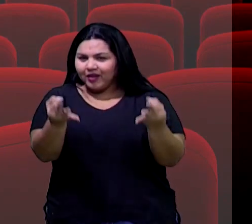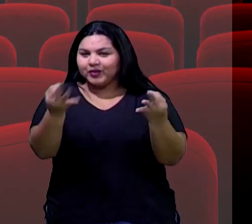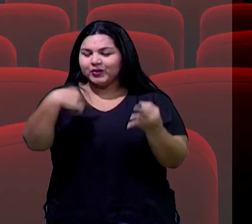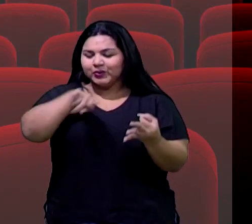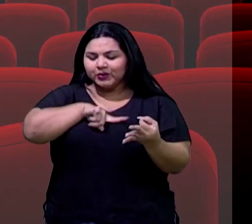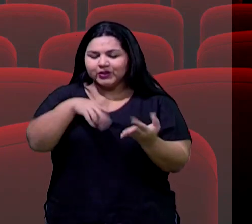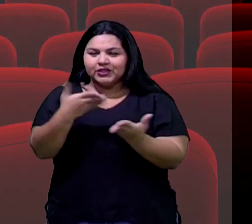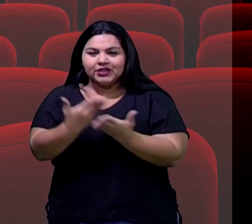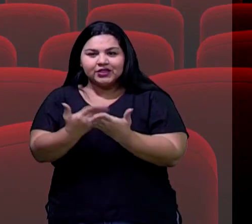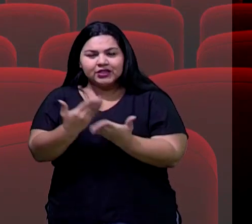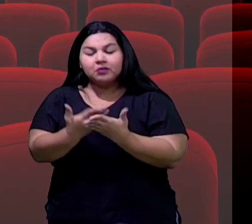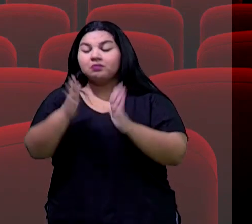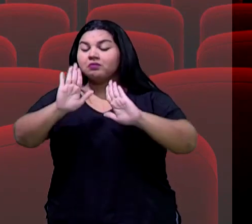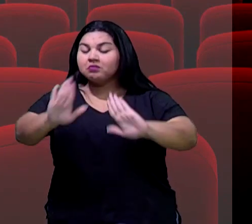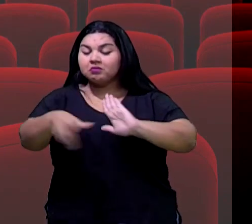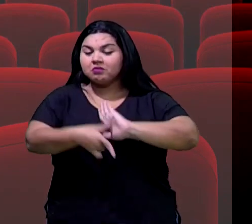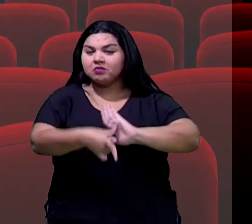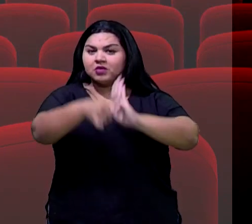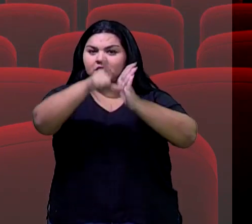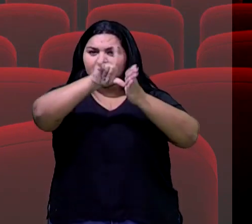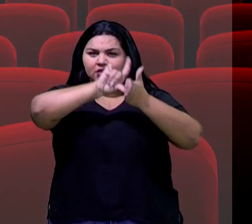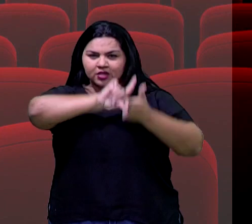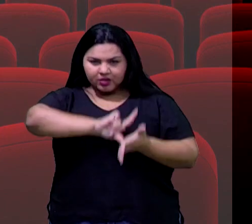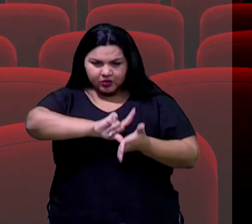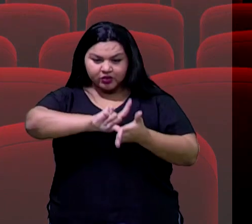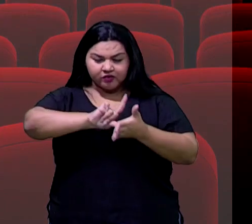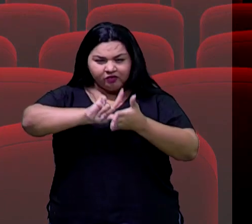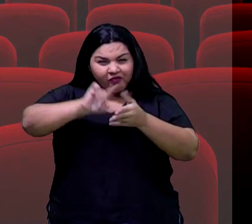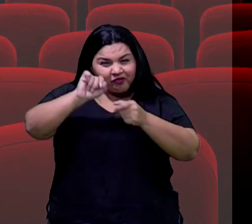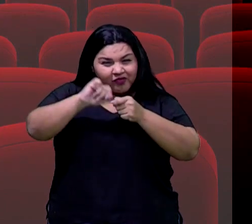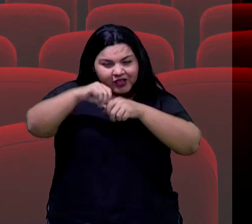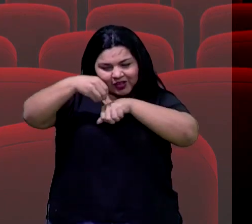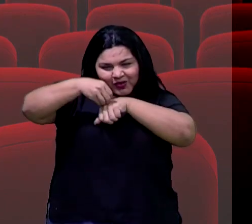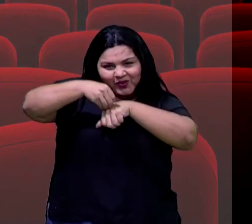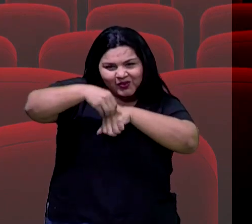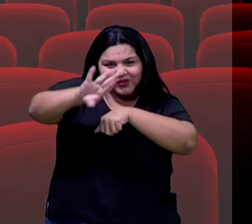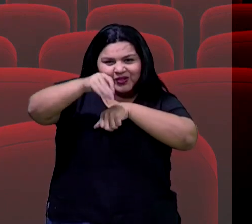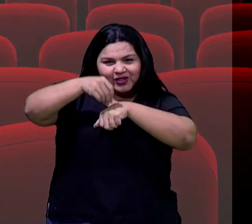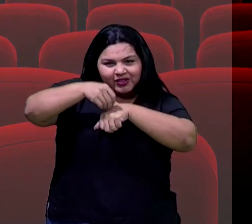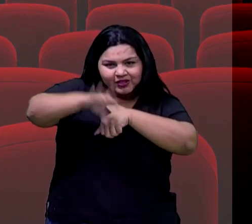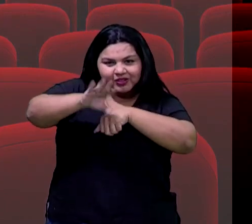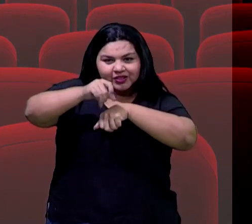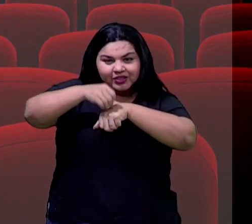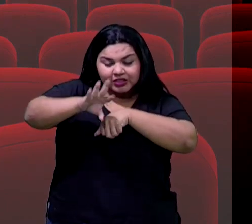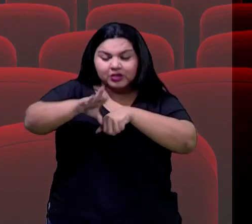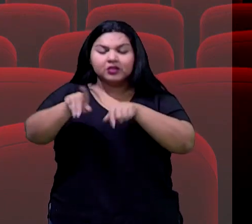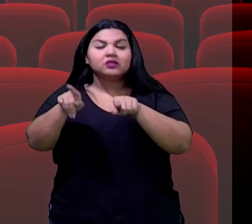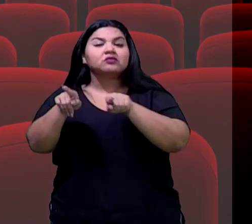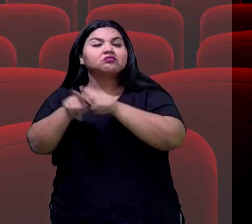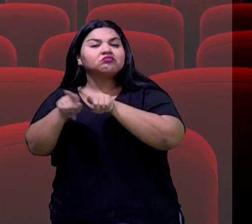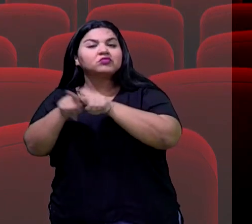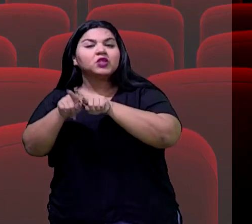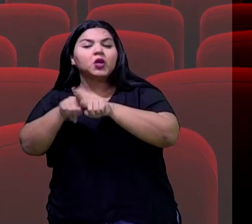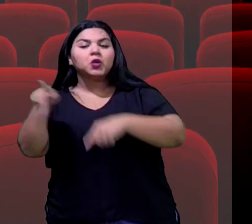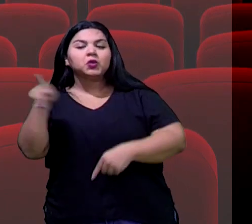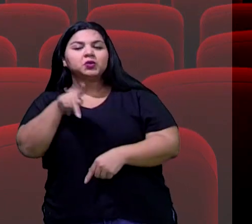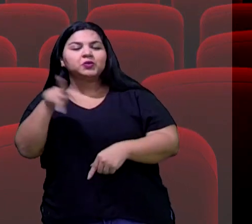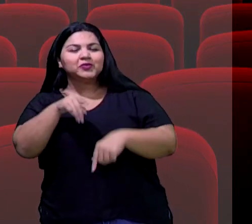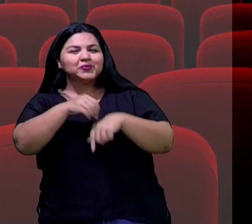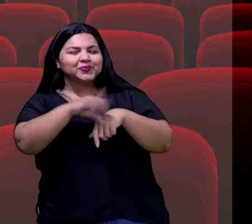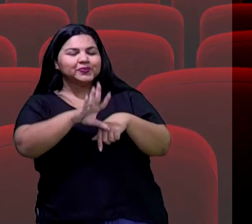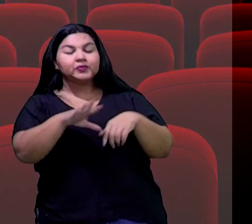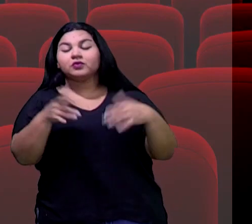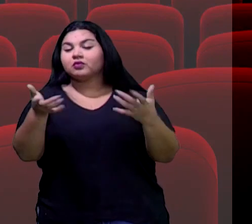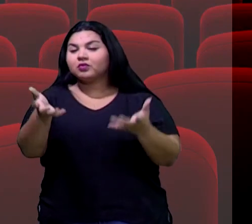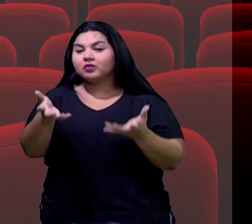nossa aula, não E antes da gente fazer as indicações dos filmes e ver também os recadinhos dos nossos professores,